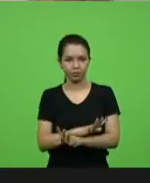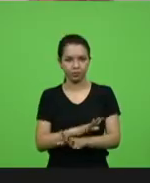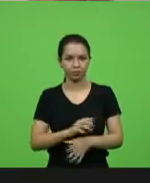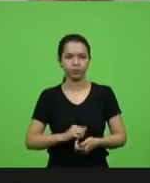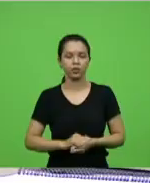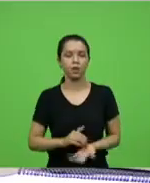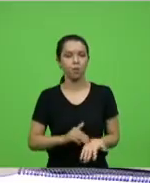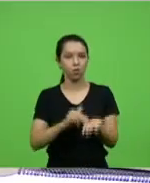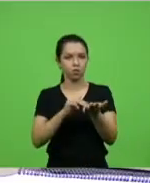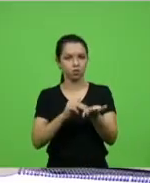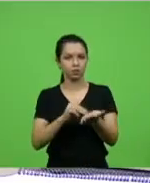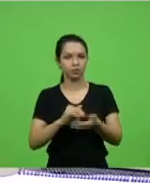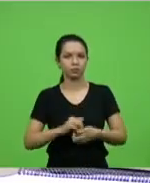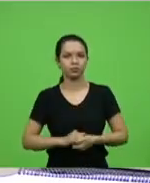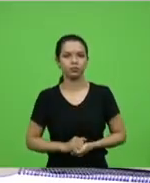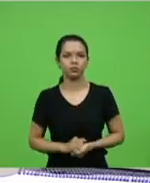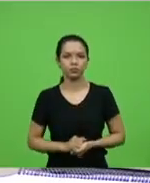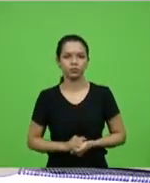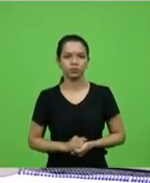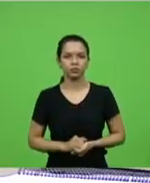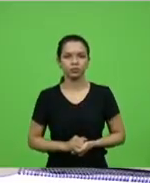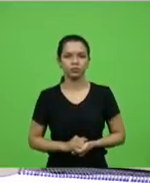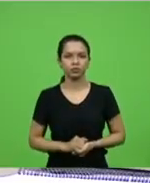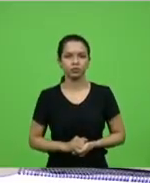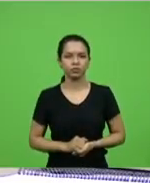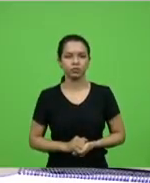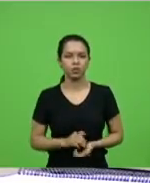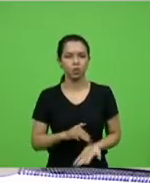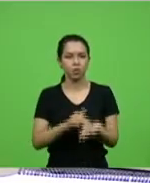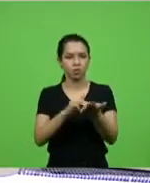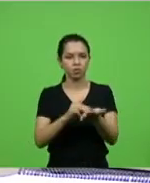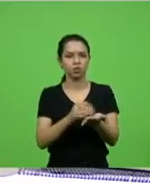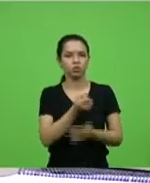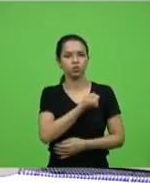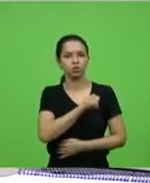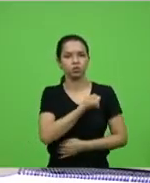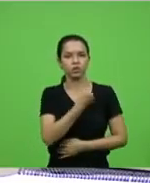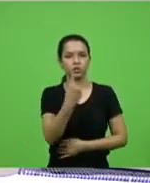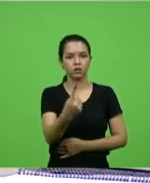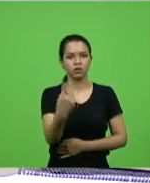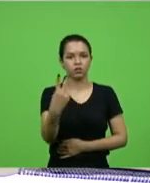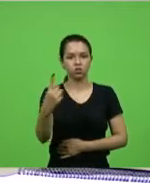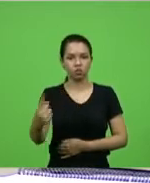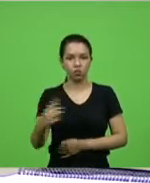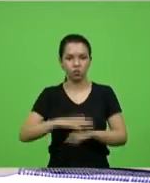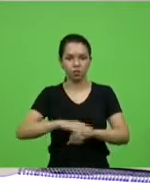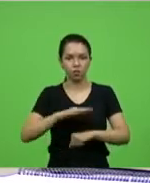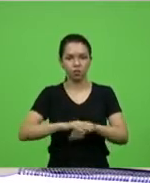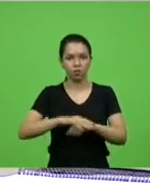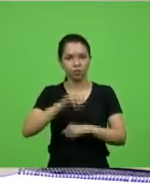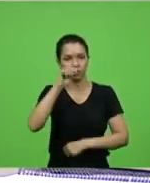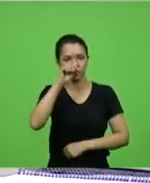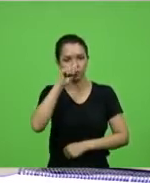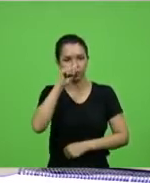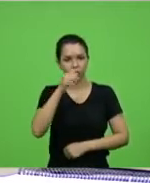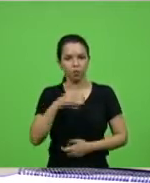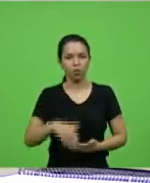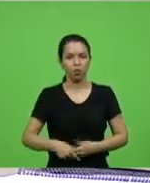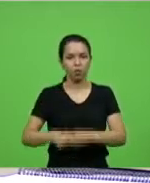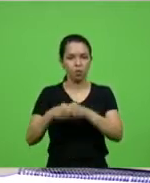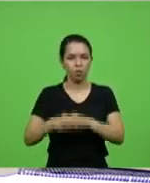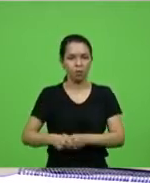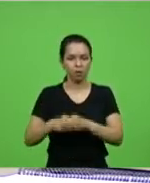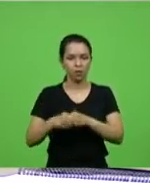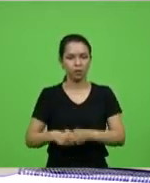Moções. Moções... Obrigada, senhor presidente. Moções número 121. Autor, deputado Amin. Cumprimenta